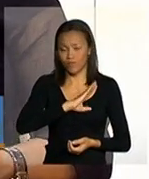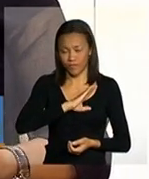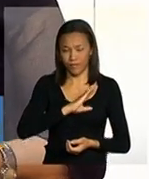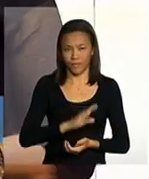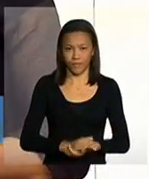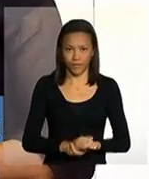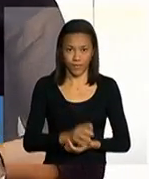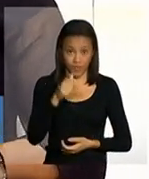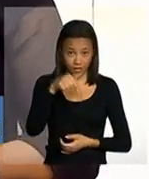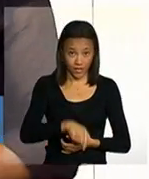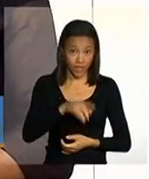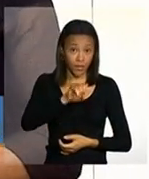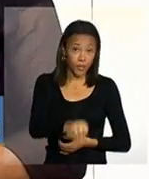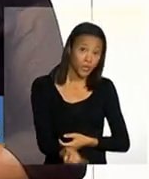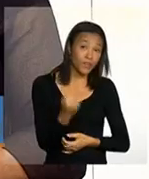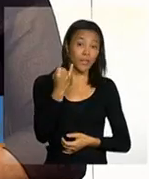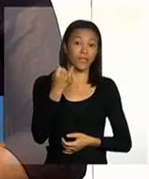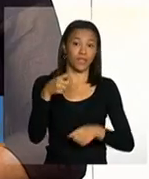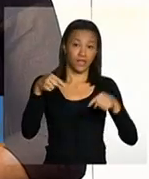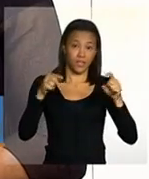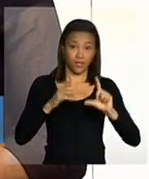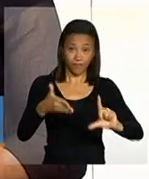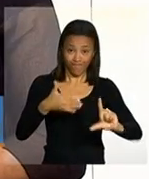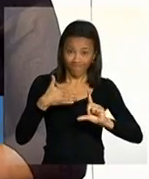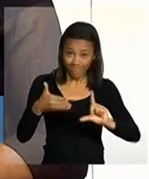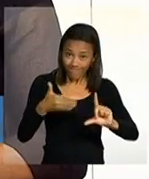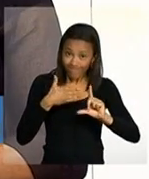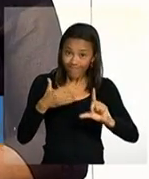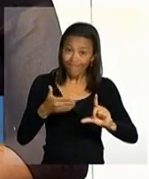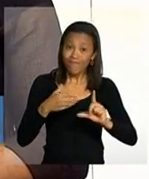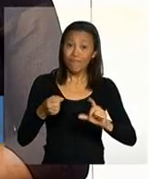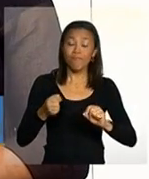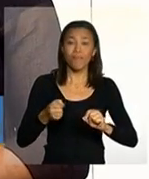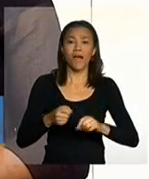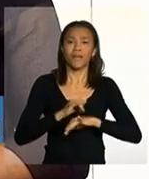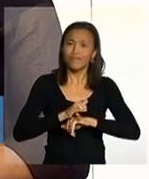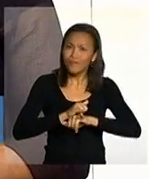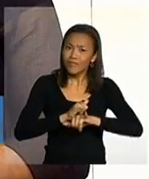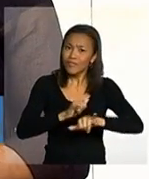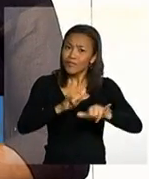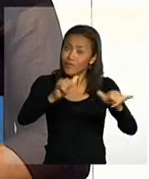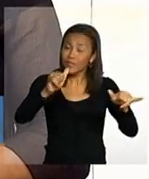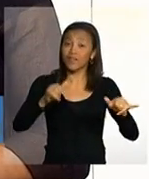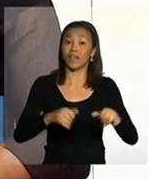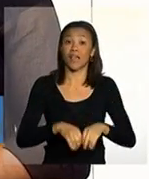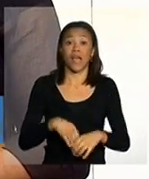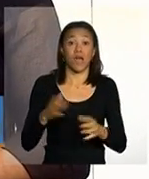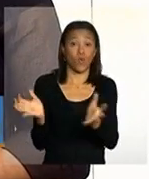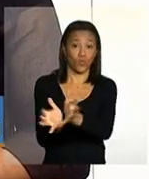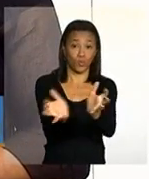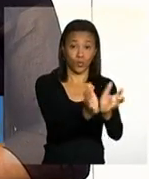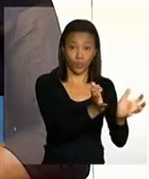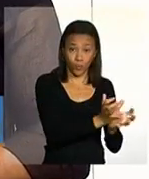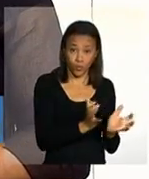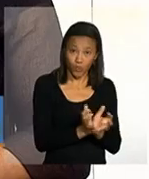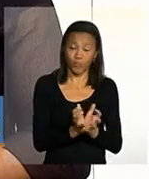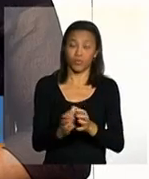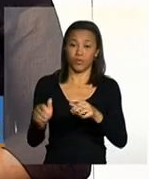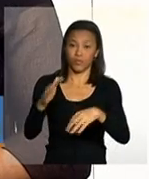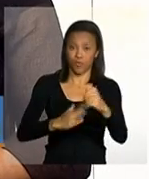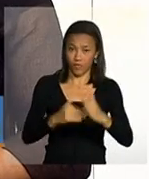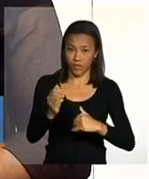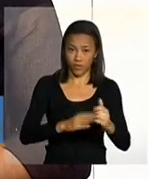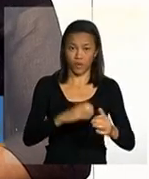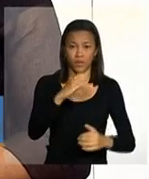aqui aproveitar esse espaço para sensibilizar as equipes do CRAS e a gestão municipal então